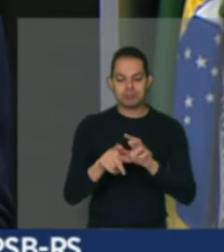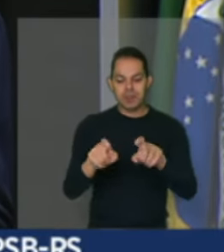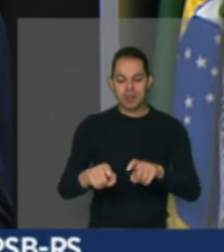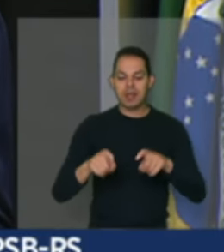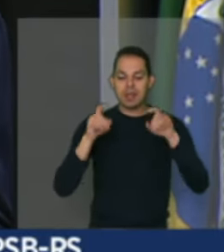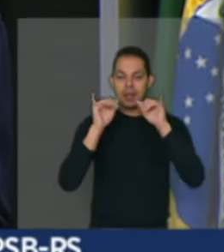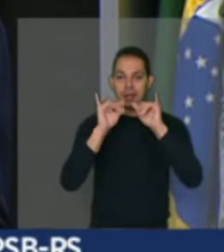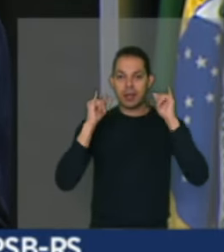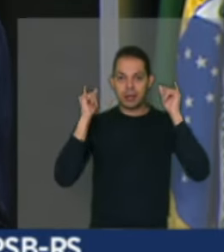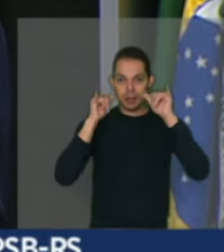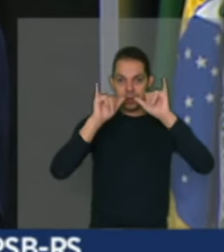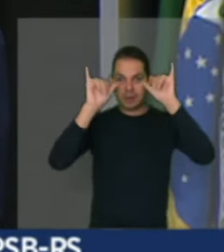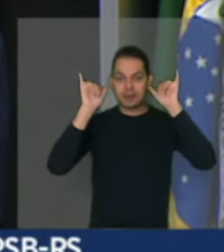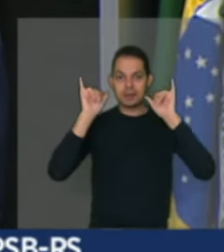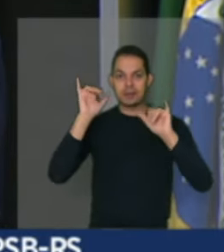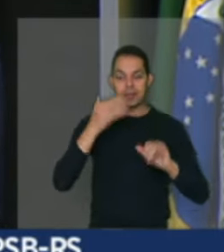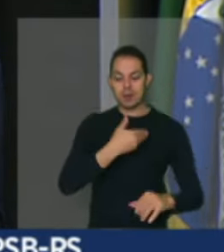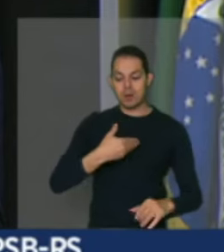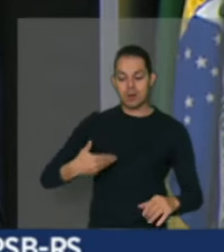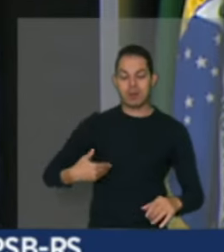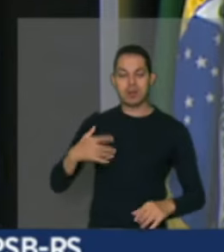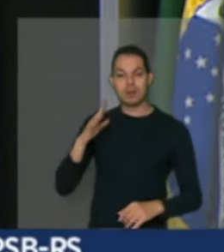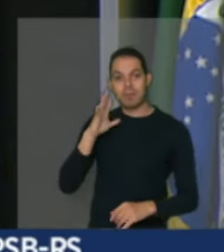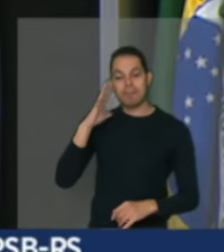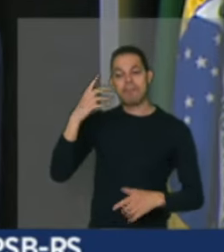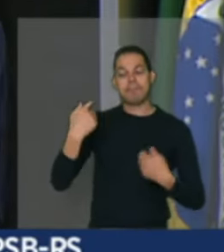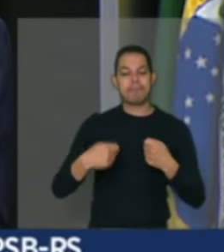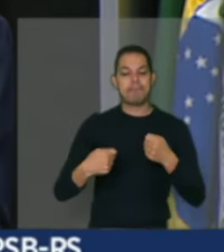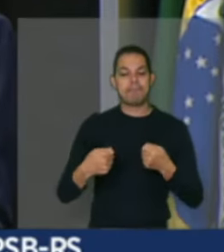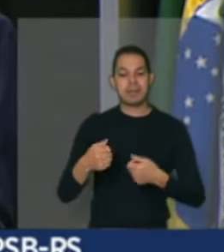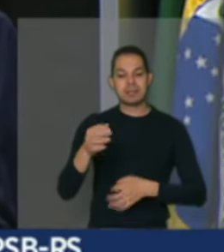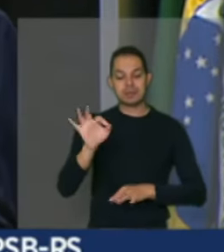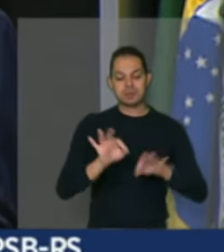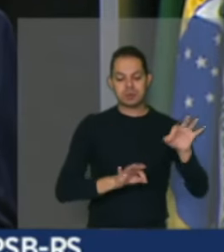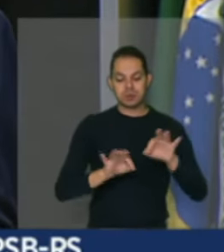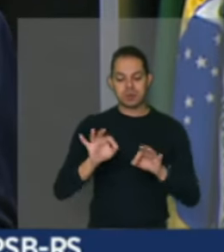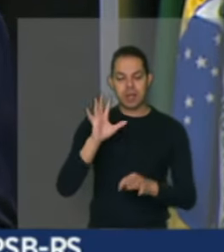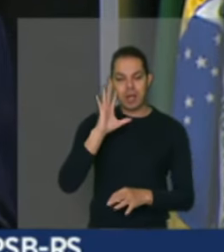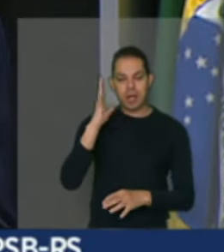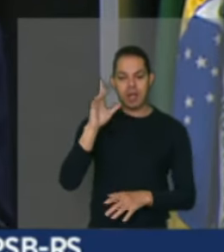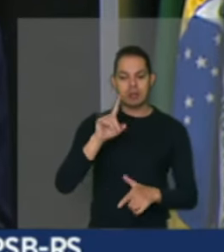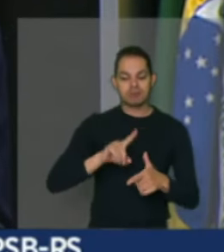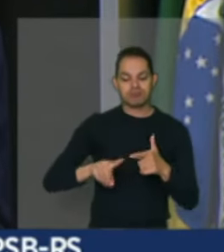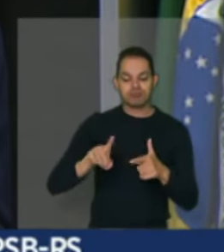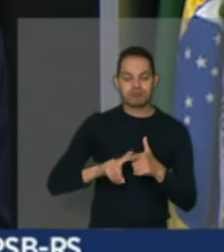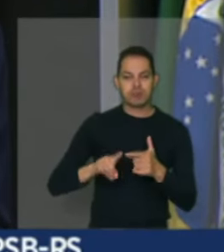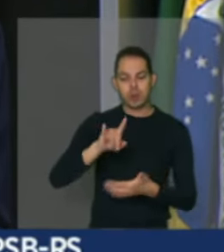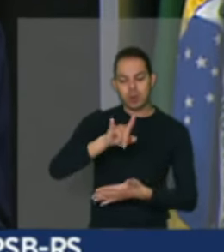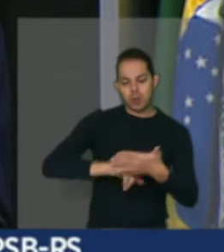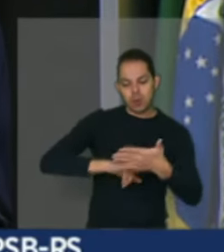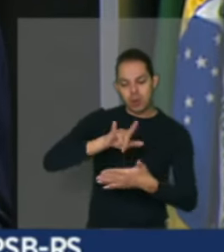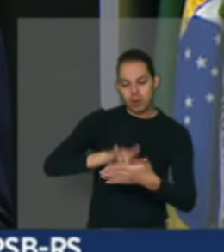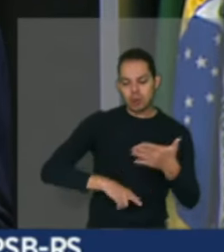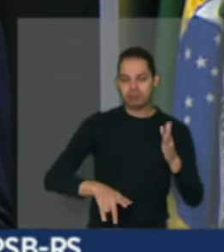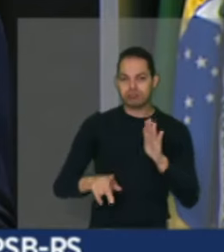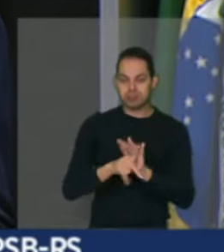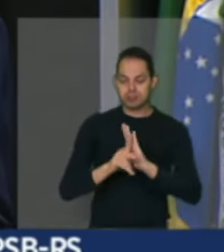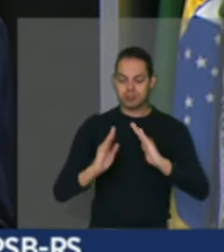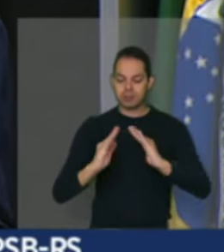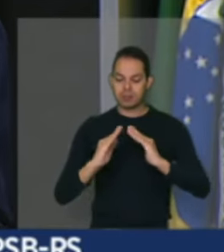resolução dos problemas de irregularidades documentais de imóveis rurais da agricultura familiar.